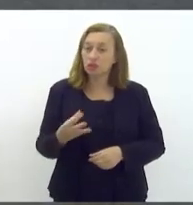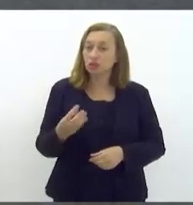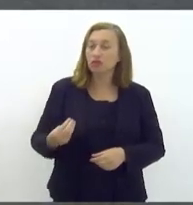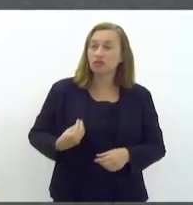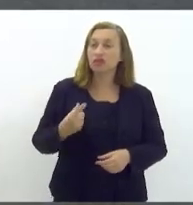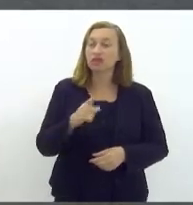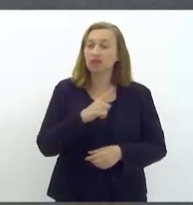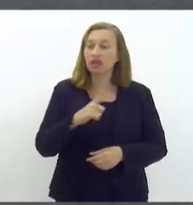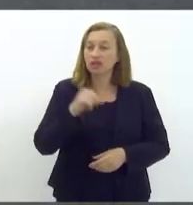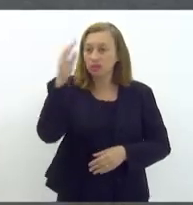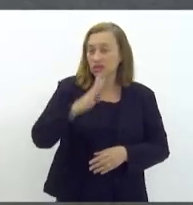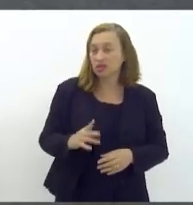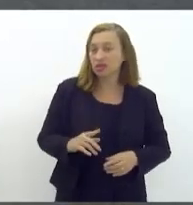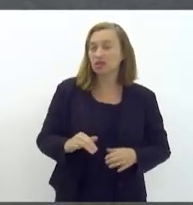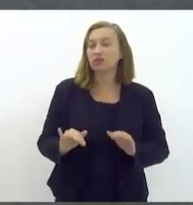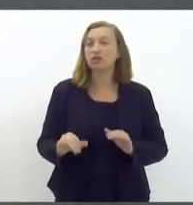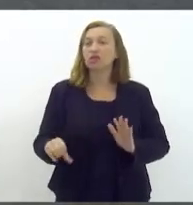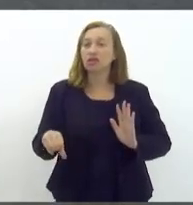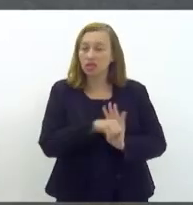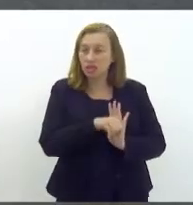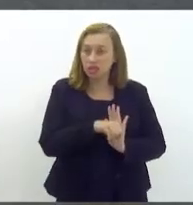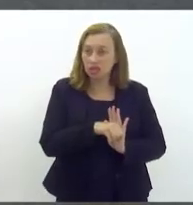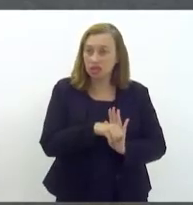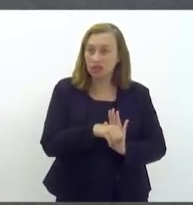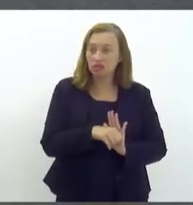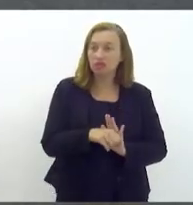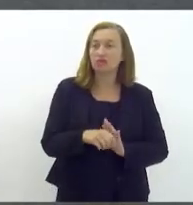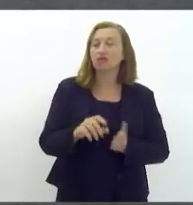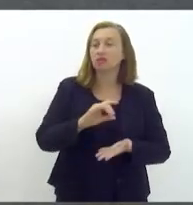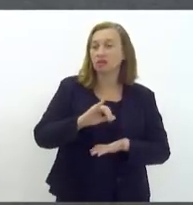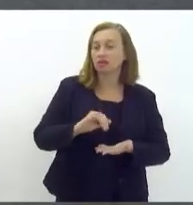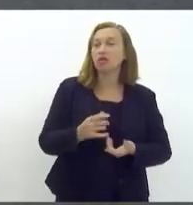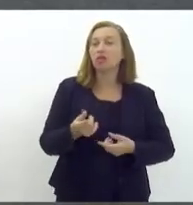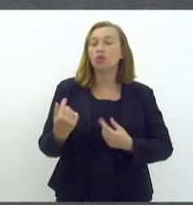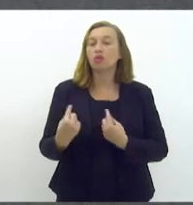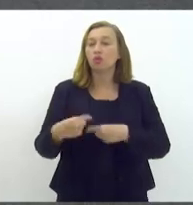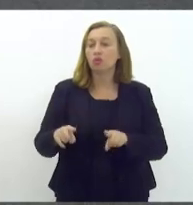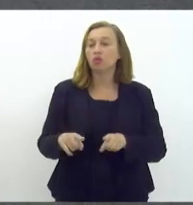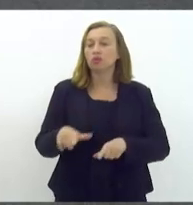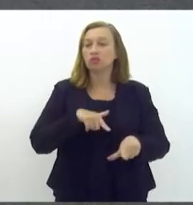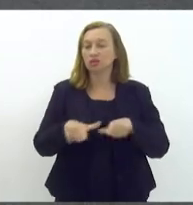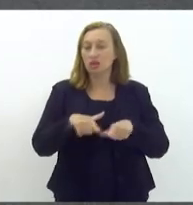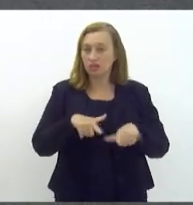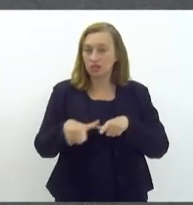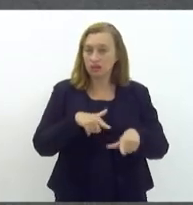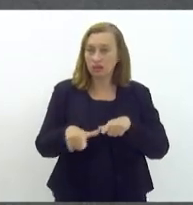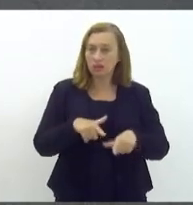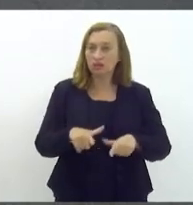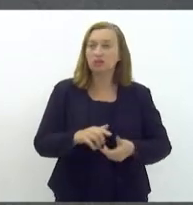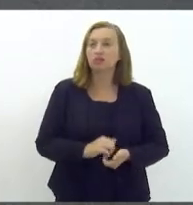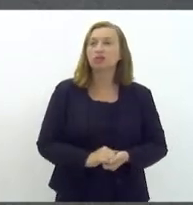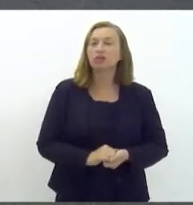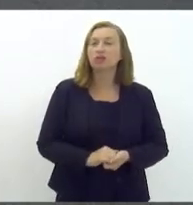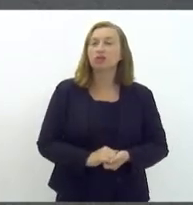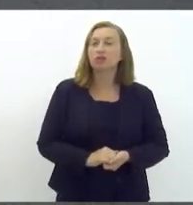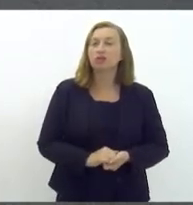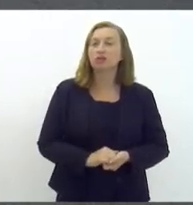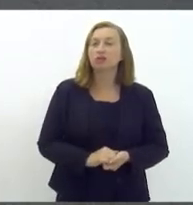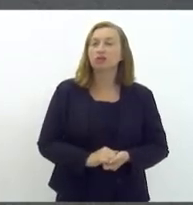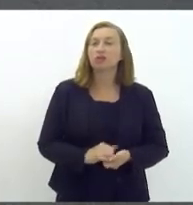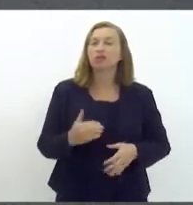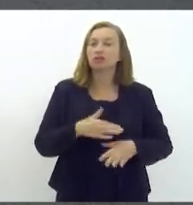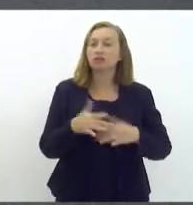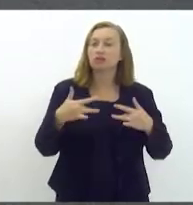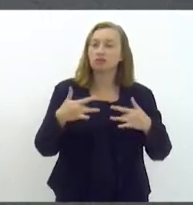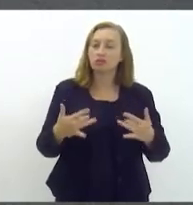vítima brutal da sanha do capital contra o trabalho da empreitada colonial por que não e toda